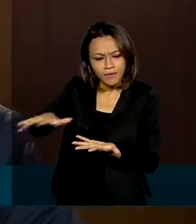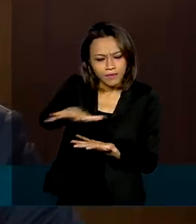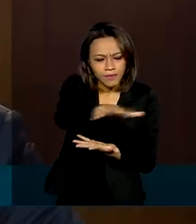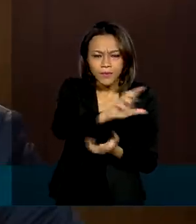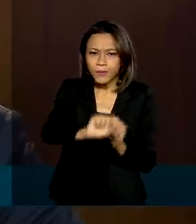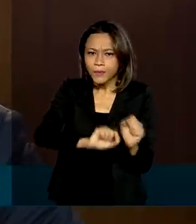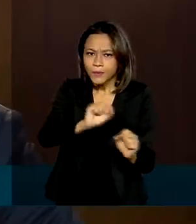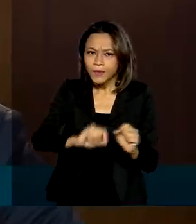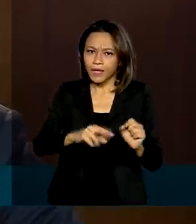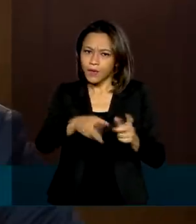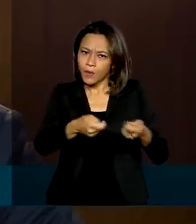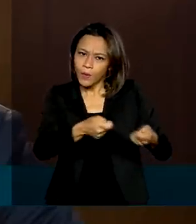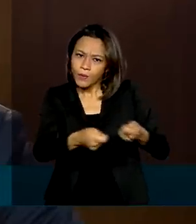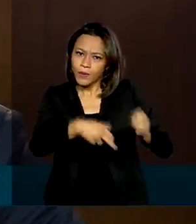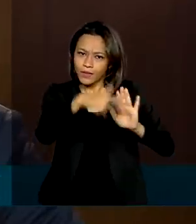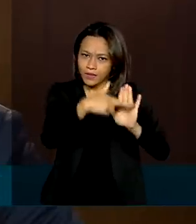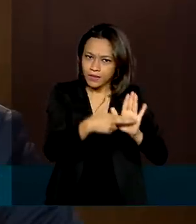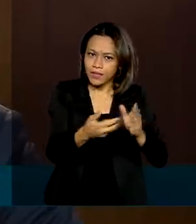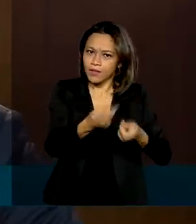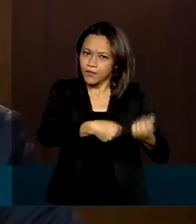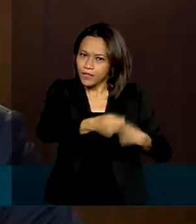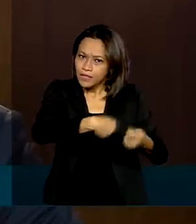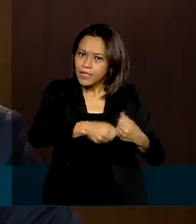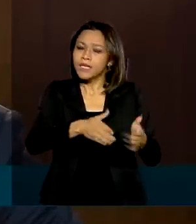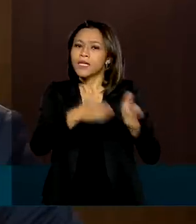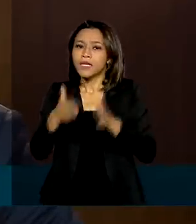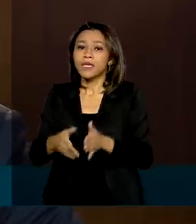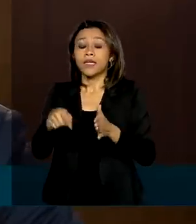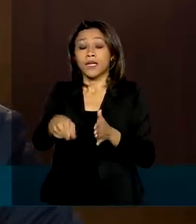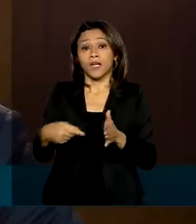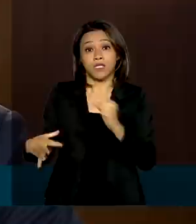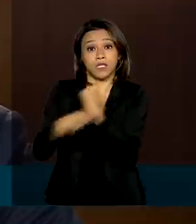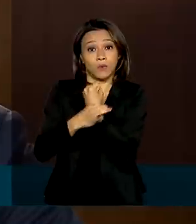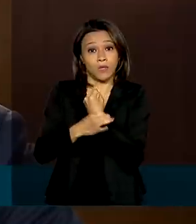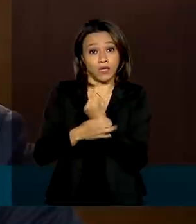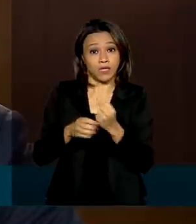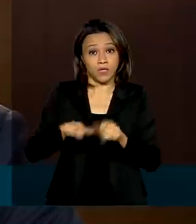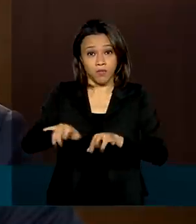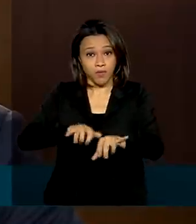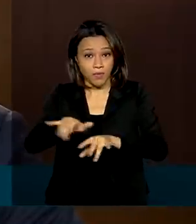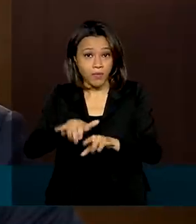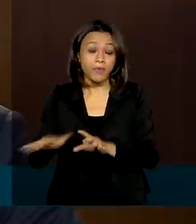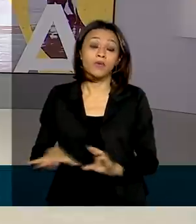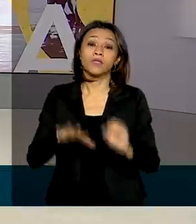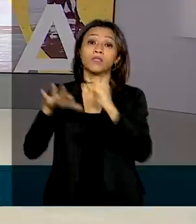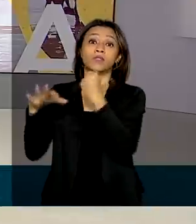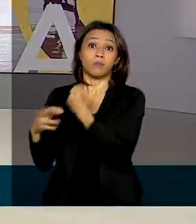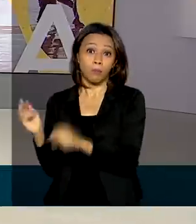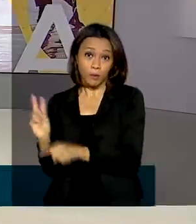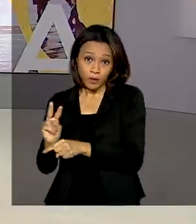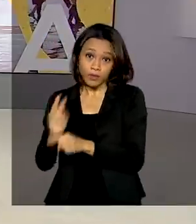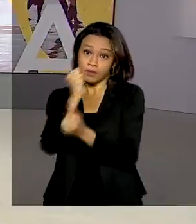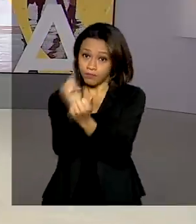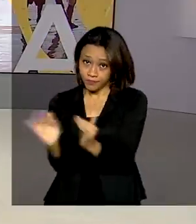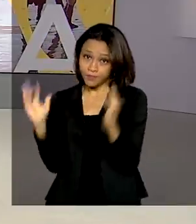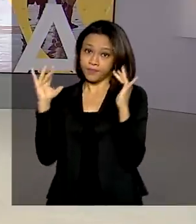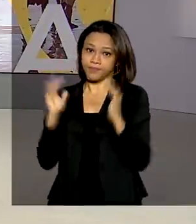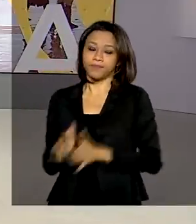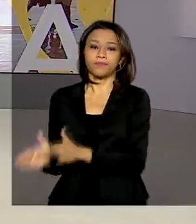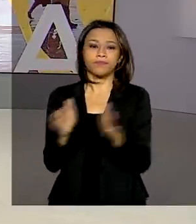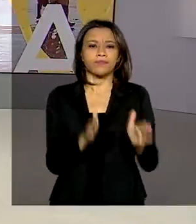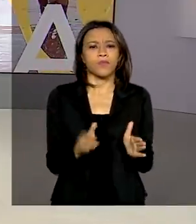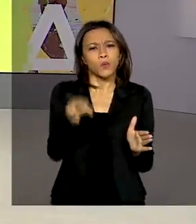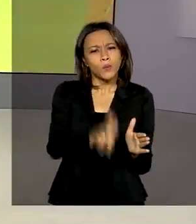regulação financeira até os domínios da segurança digital e da proteção ambiental. Utilizar a